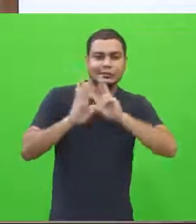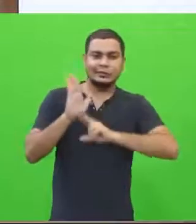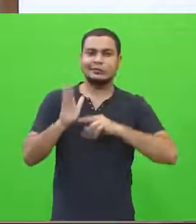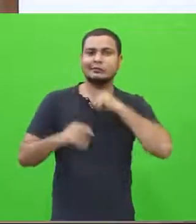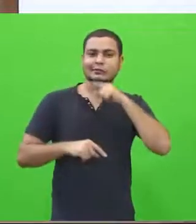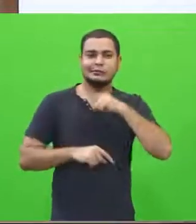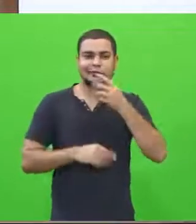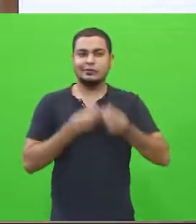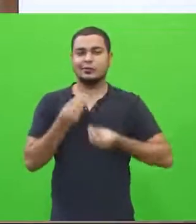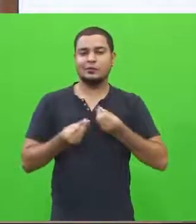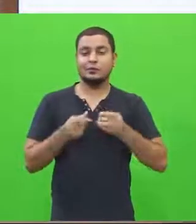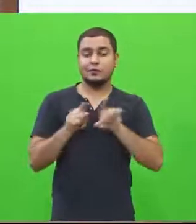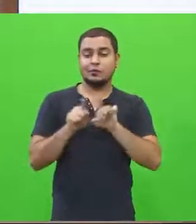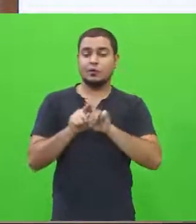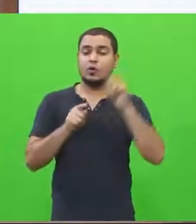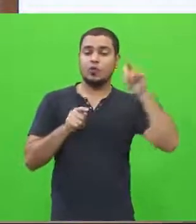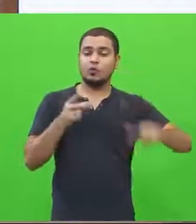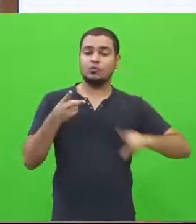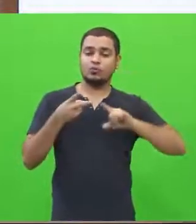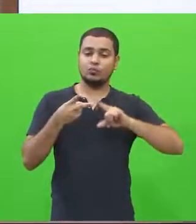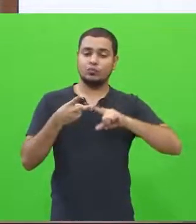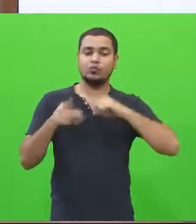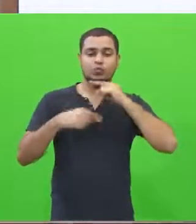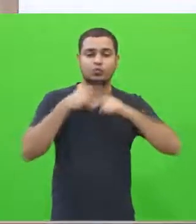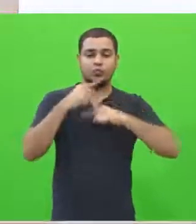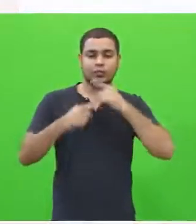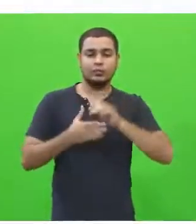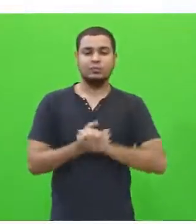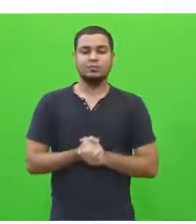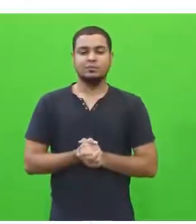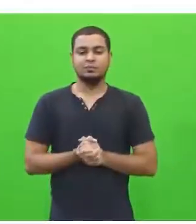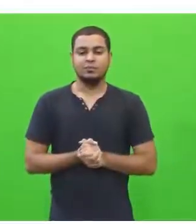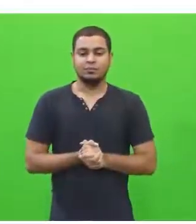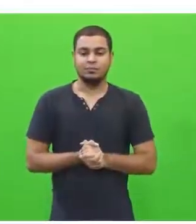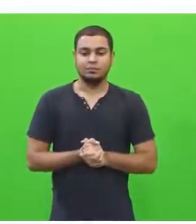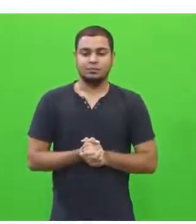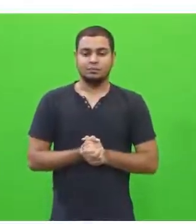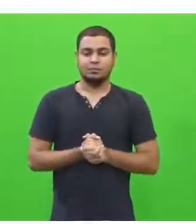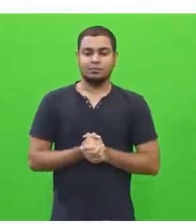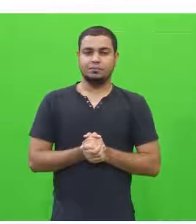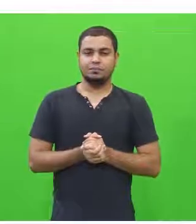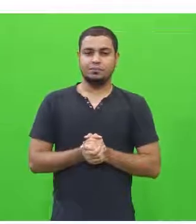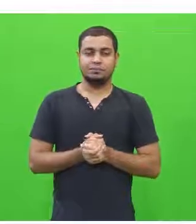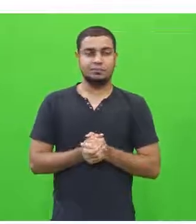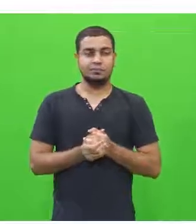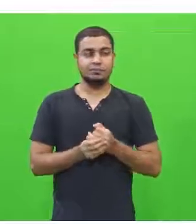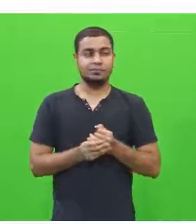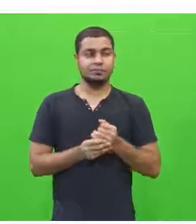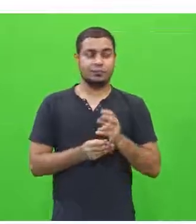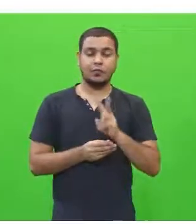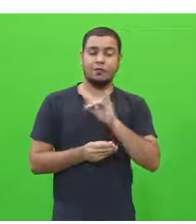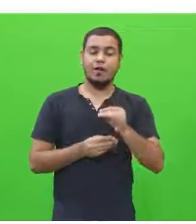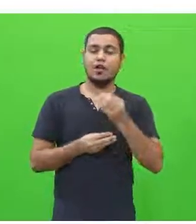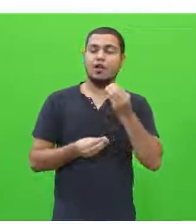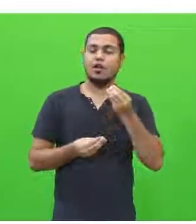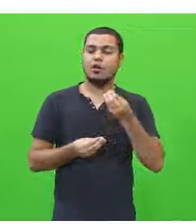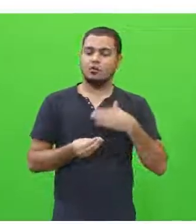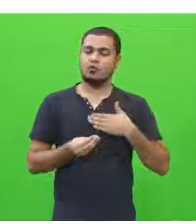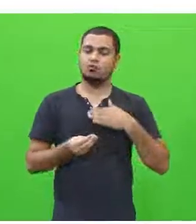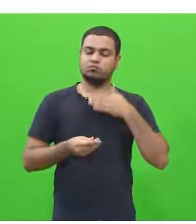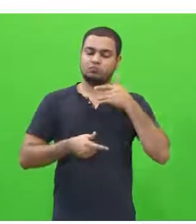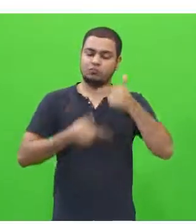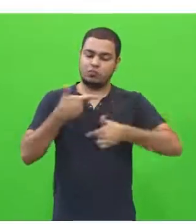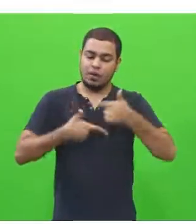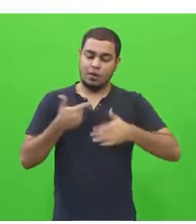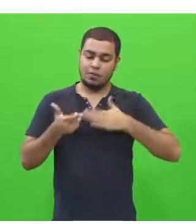nós vamos ter um outro questionamento. E nós vamos ter aí, sim, eu vou trabalhar meu processo